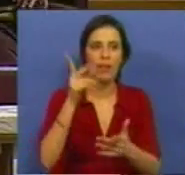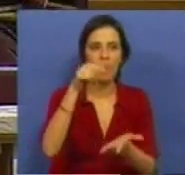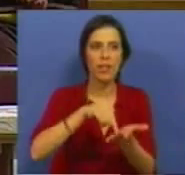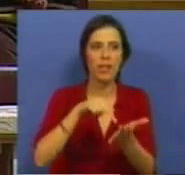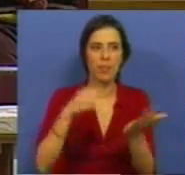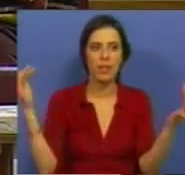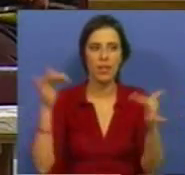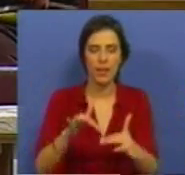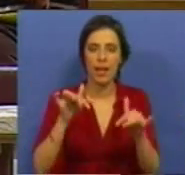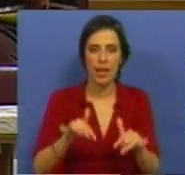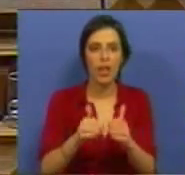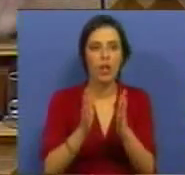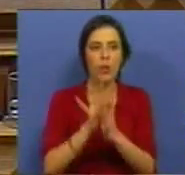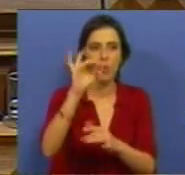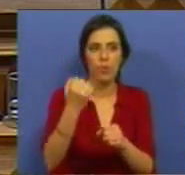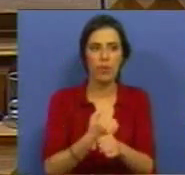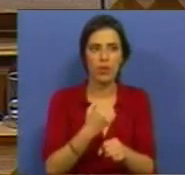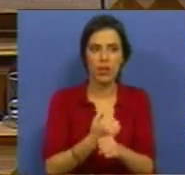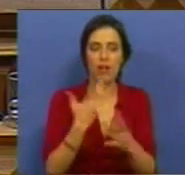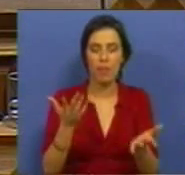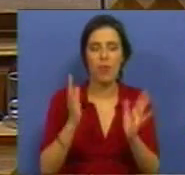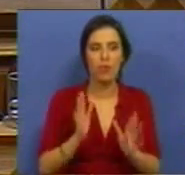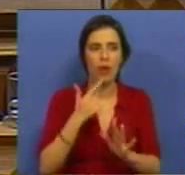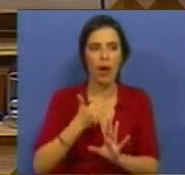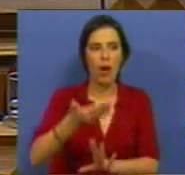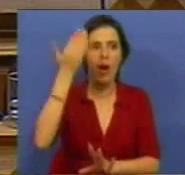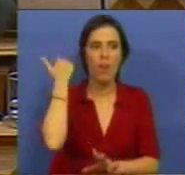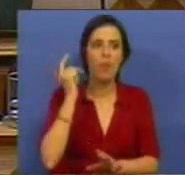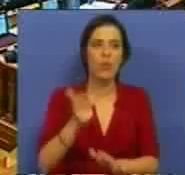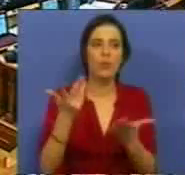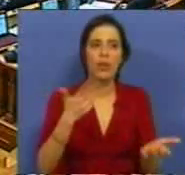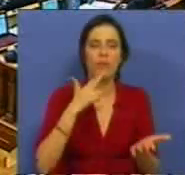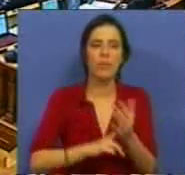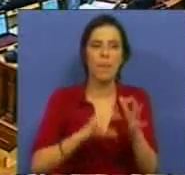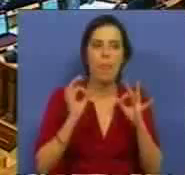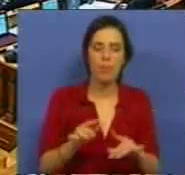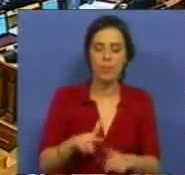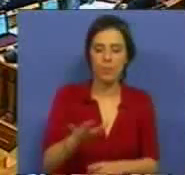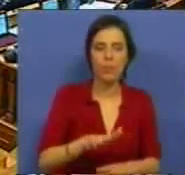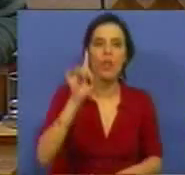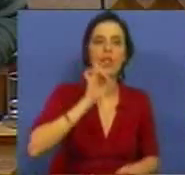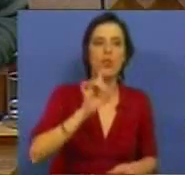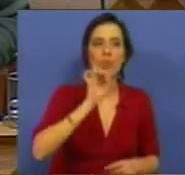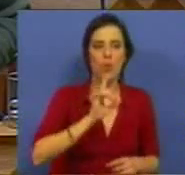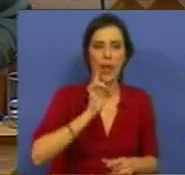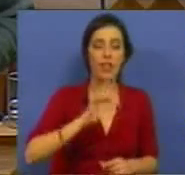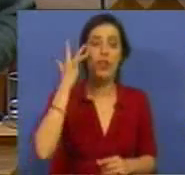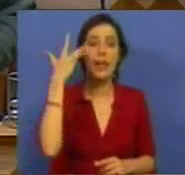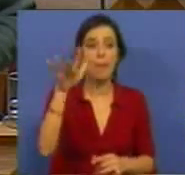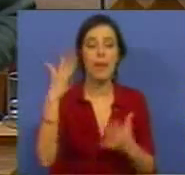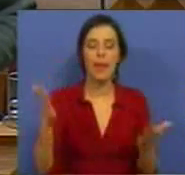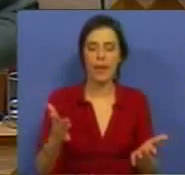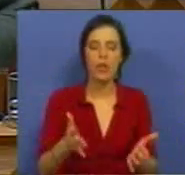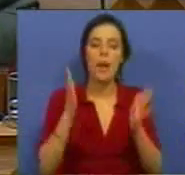presença aqui e todo o vosso trabalho, de que já dá muitos anos. E, de facto, a situação das mulheres imigrantes